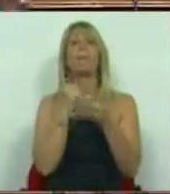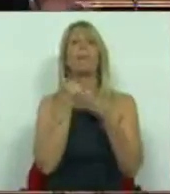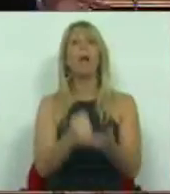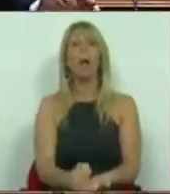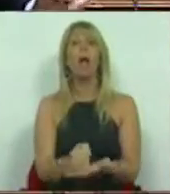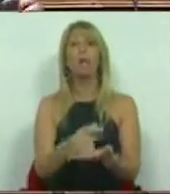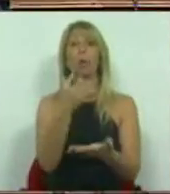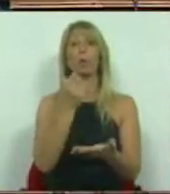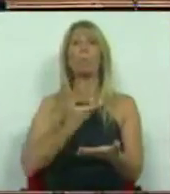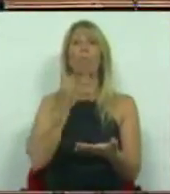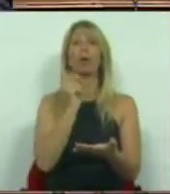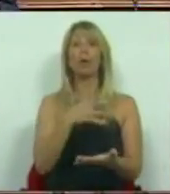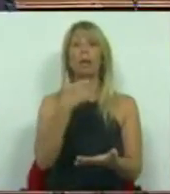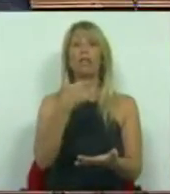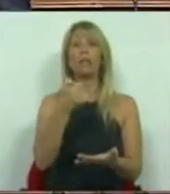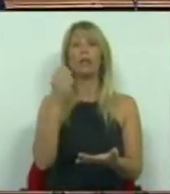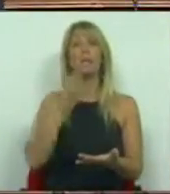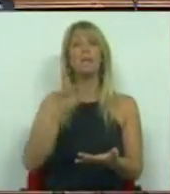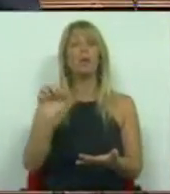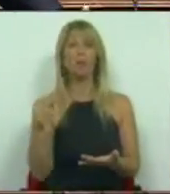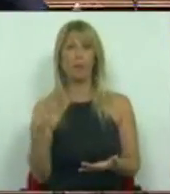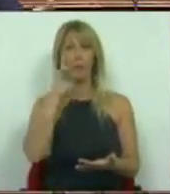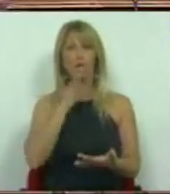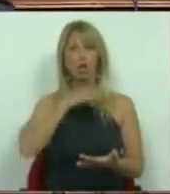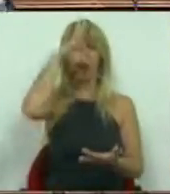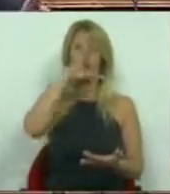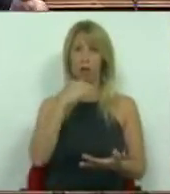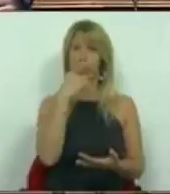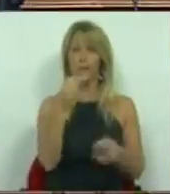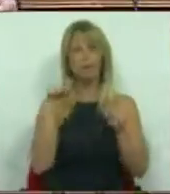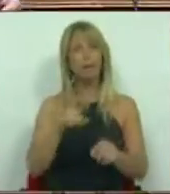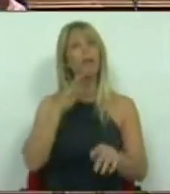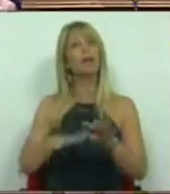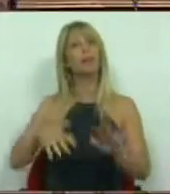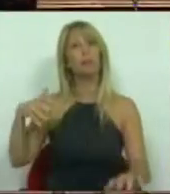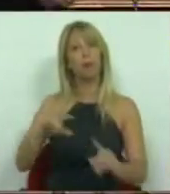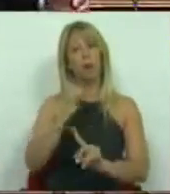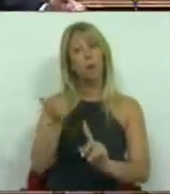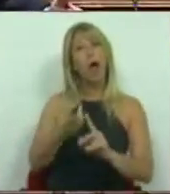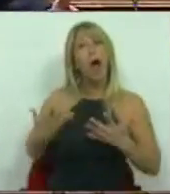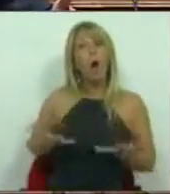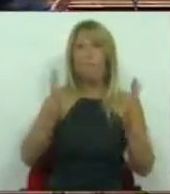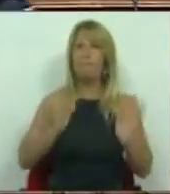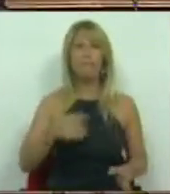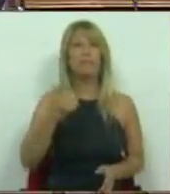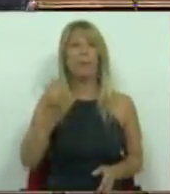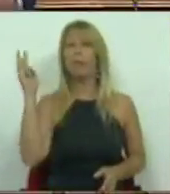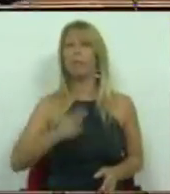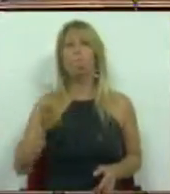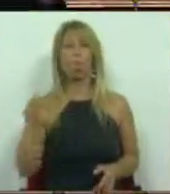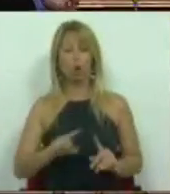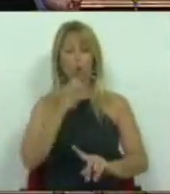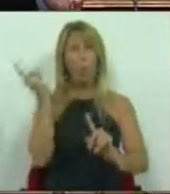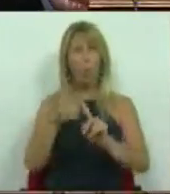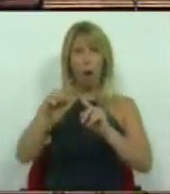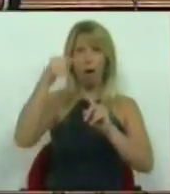de 25 milhões de euros. A Sra. Ministra disse-nos aqui na Assembleia que este ano precisaria de 50 milhões e para o ano